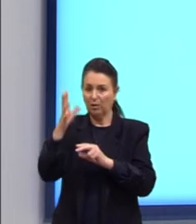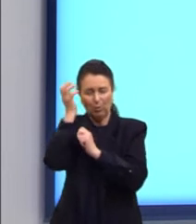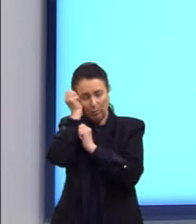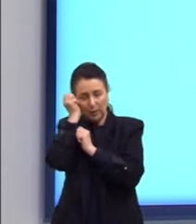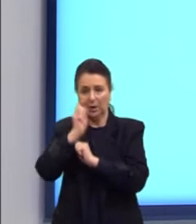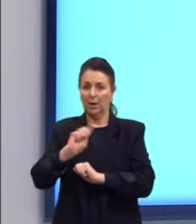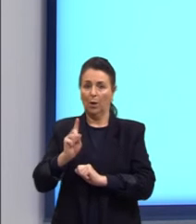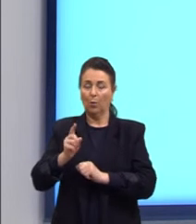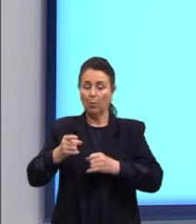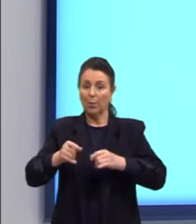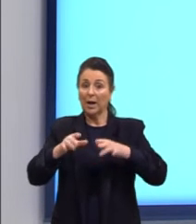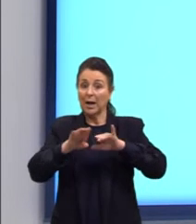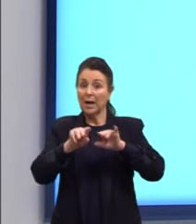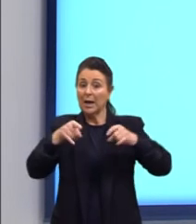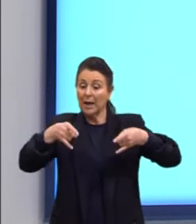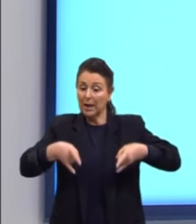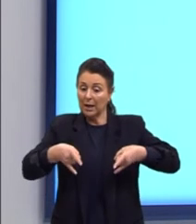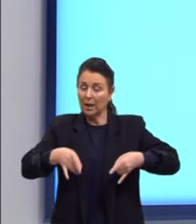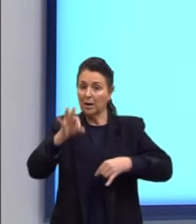na hora do sono.